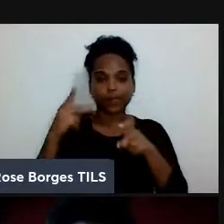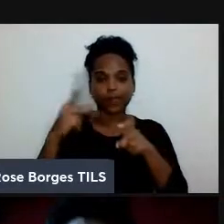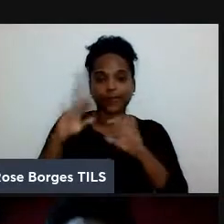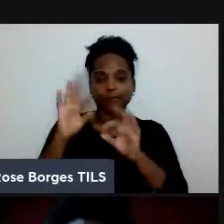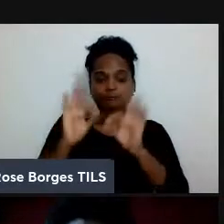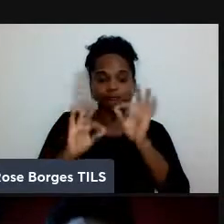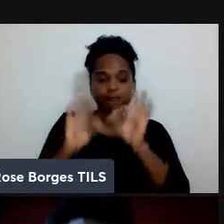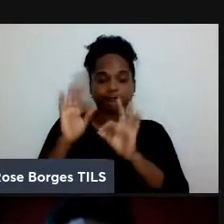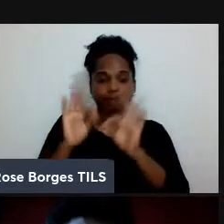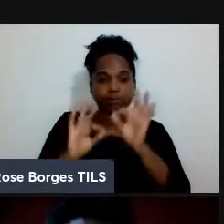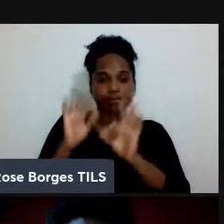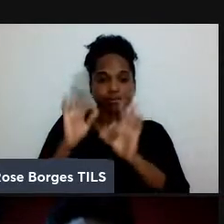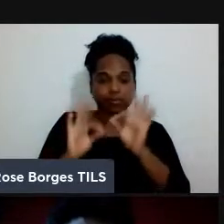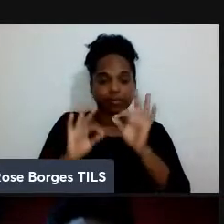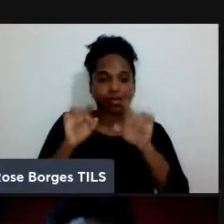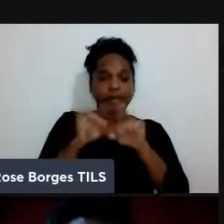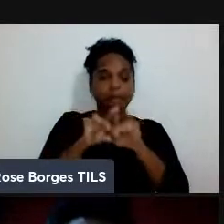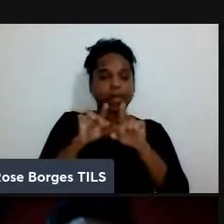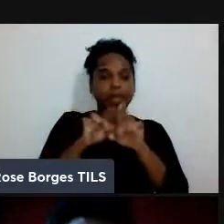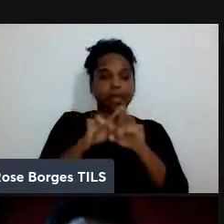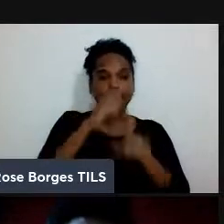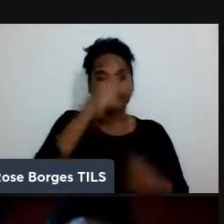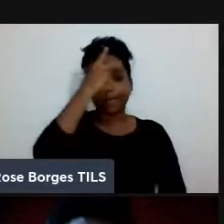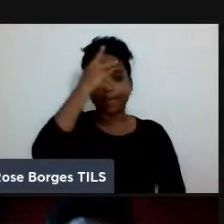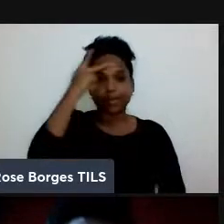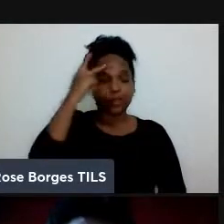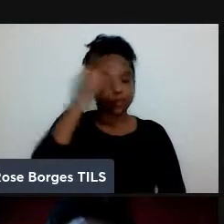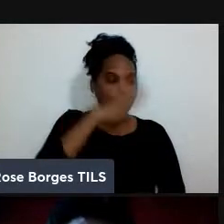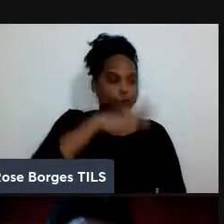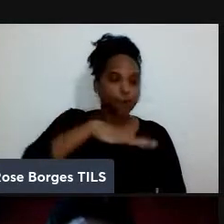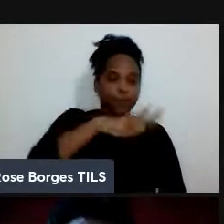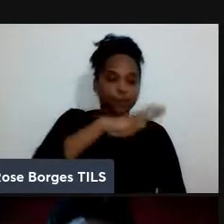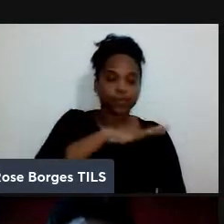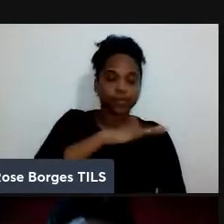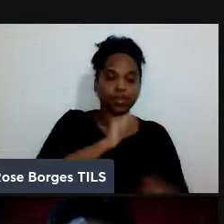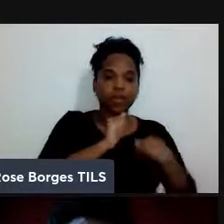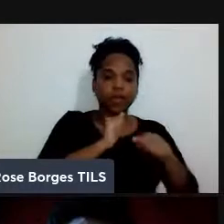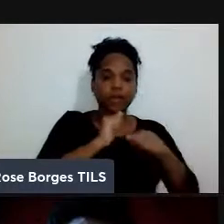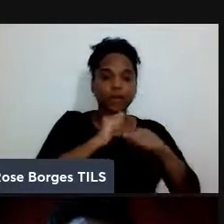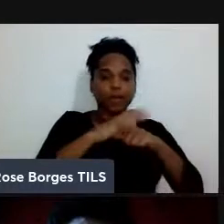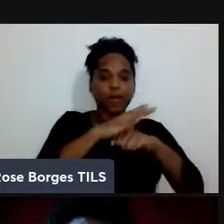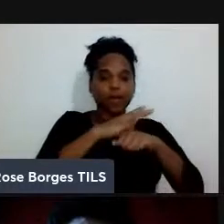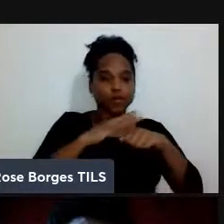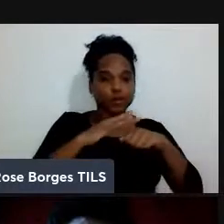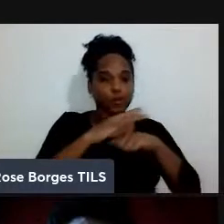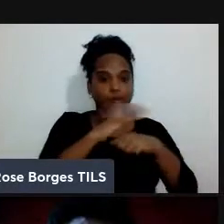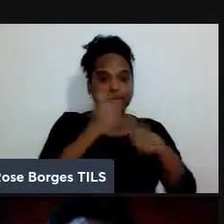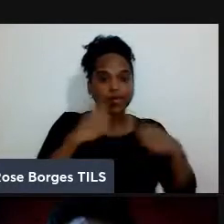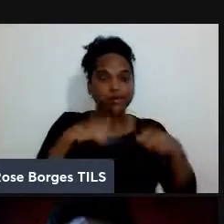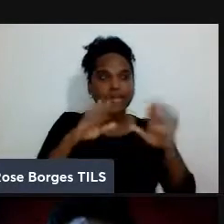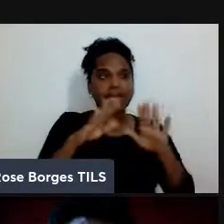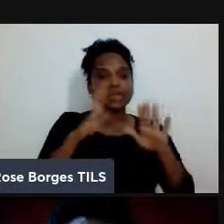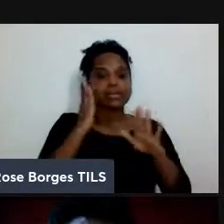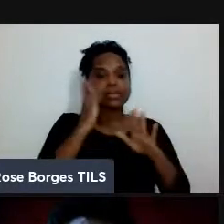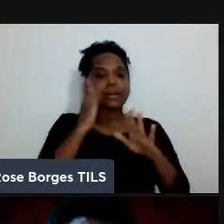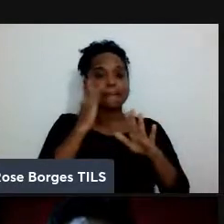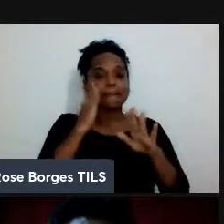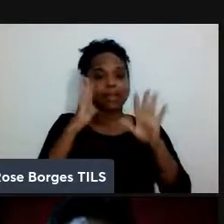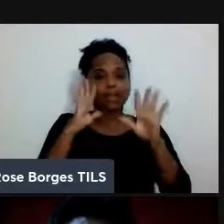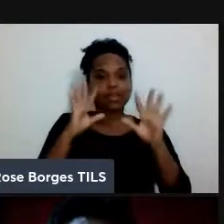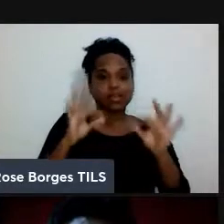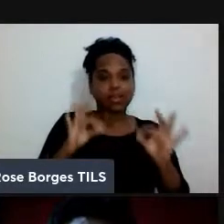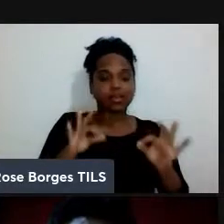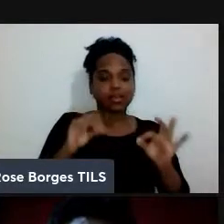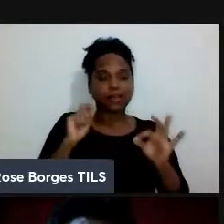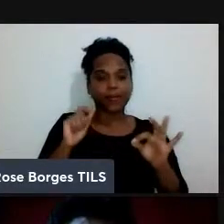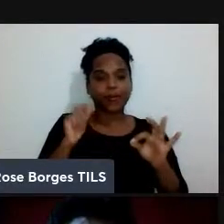um cara especialista em algoritmos quânticos ele também não tem que saber exatamente claro seria bom se ele tivesse uma ideia